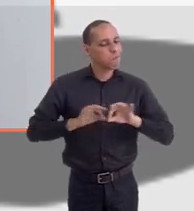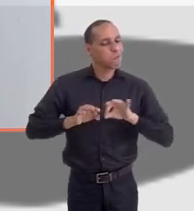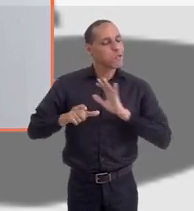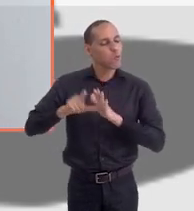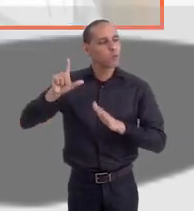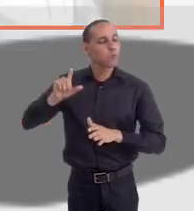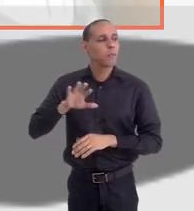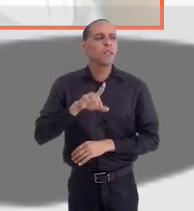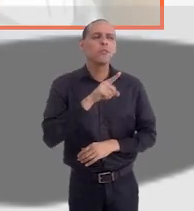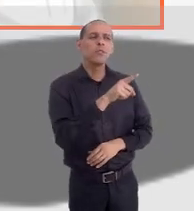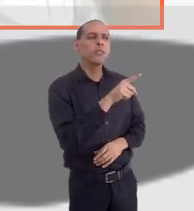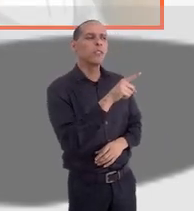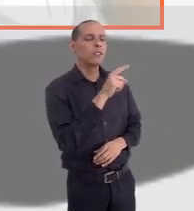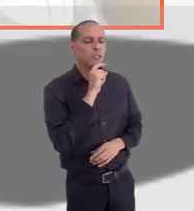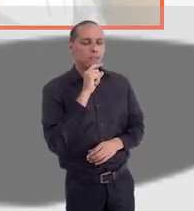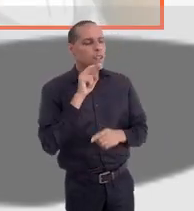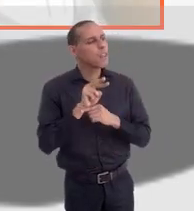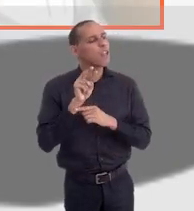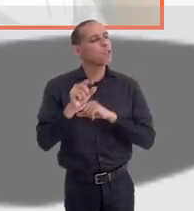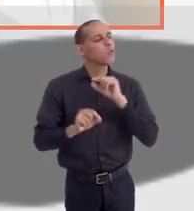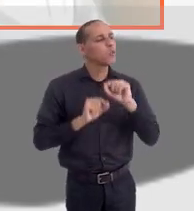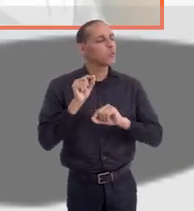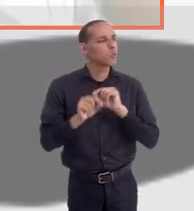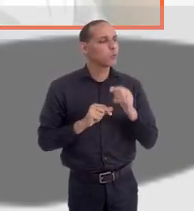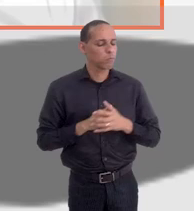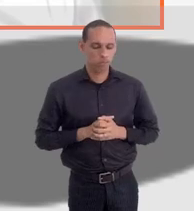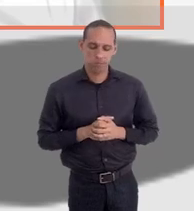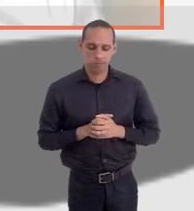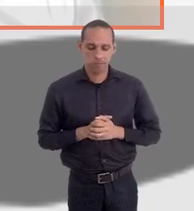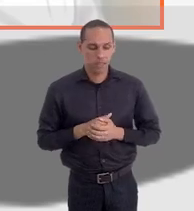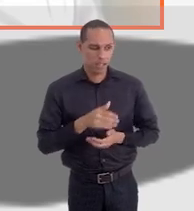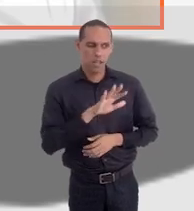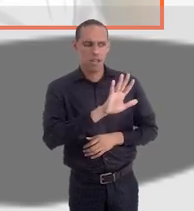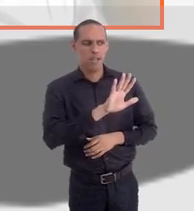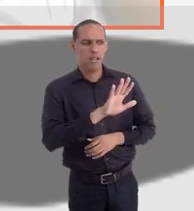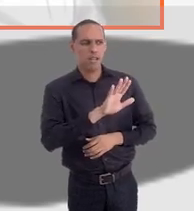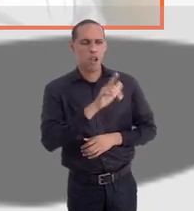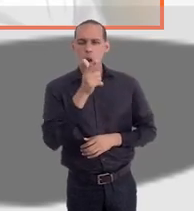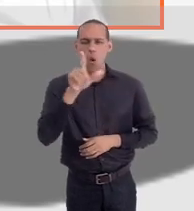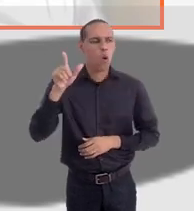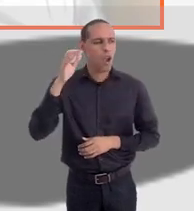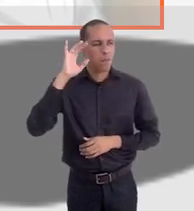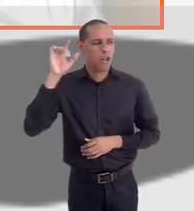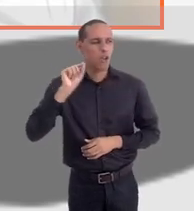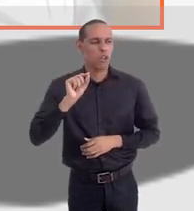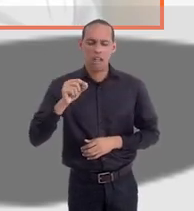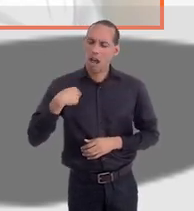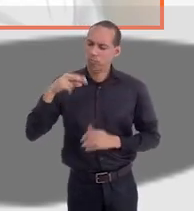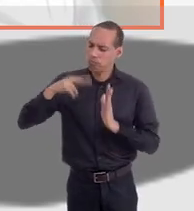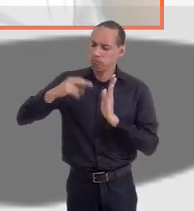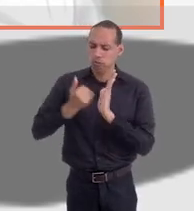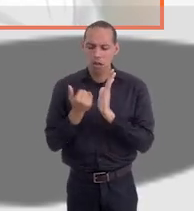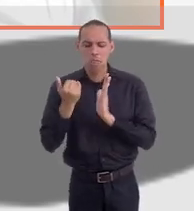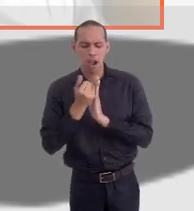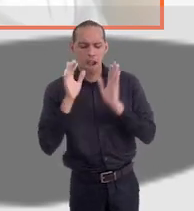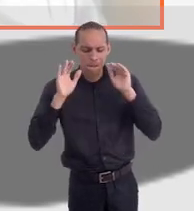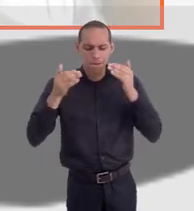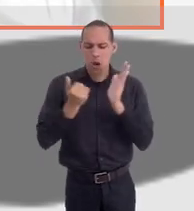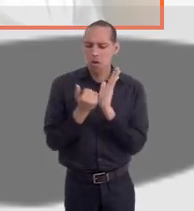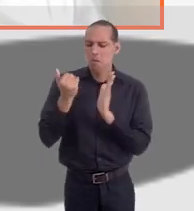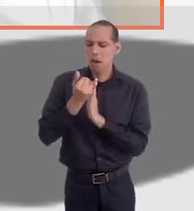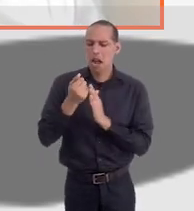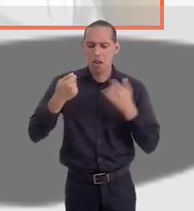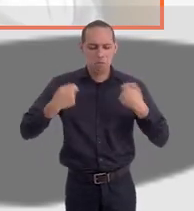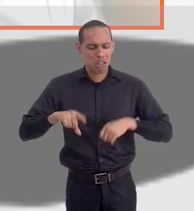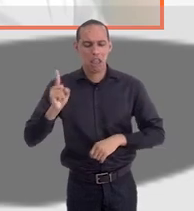preparar. Mas você é defensor daqueles que, não, vamos ler mais, vamos focar mais no que não precisa,